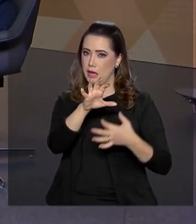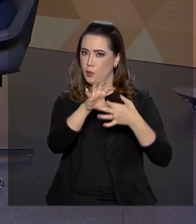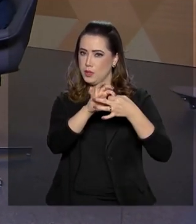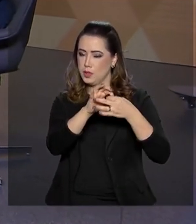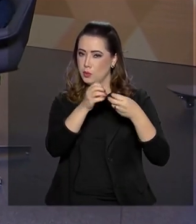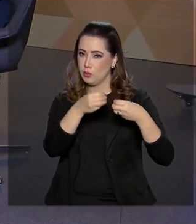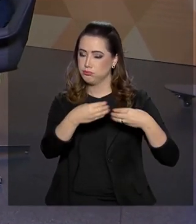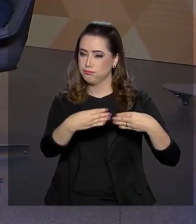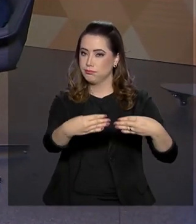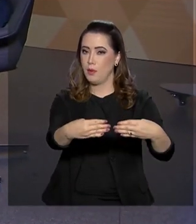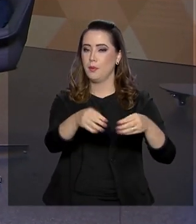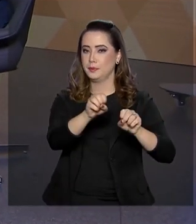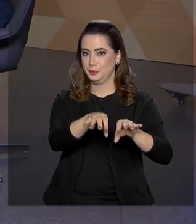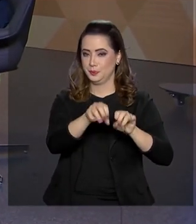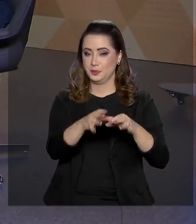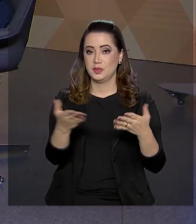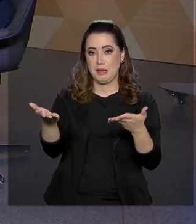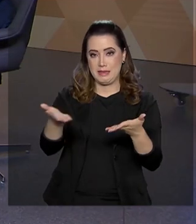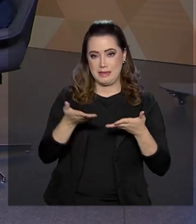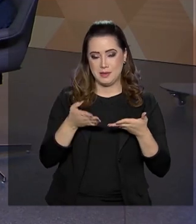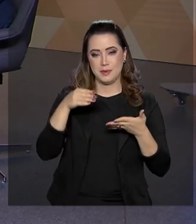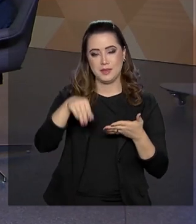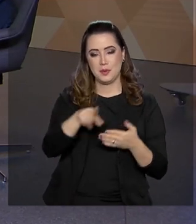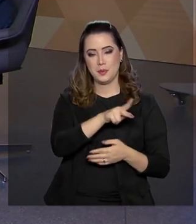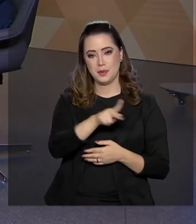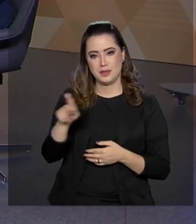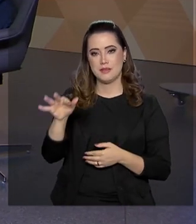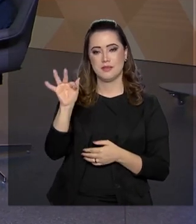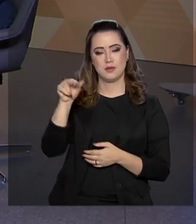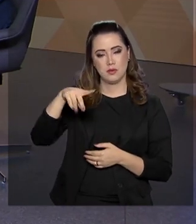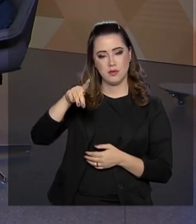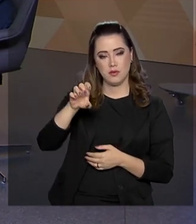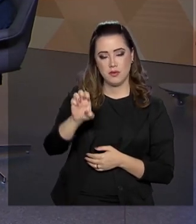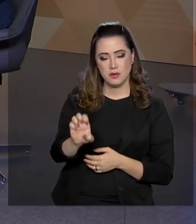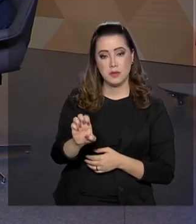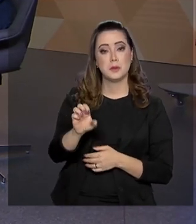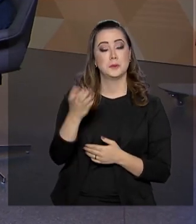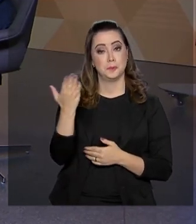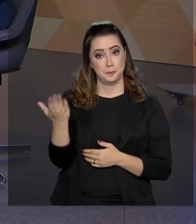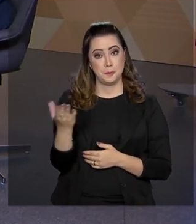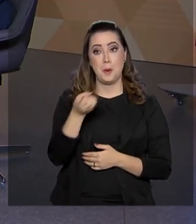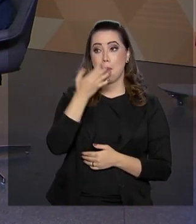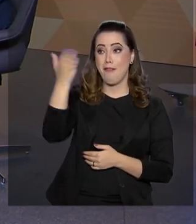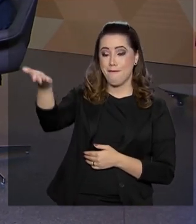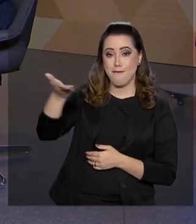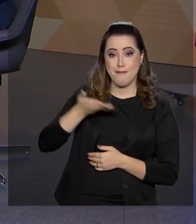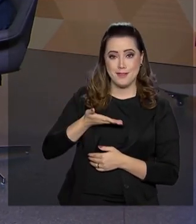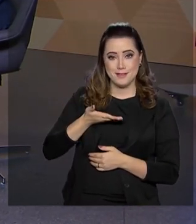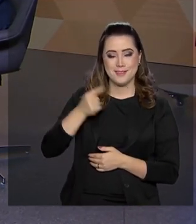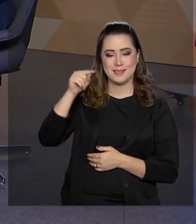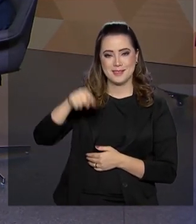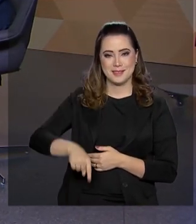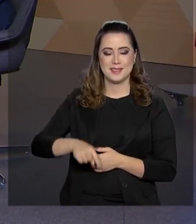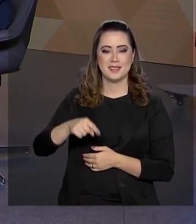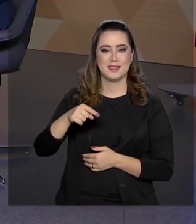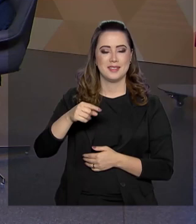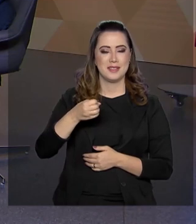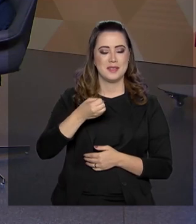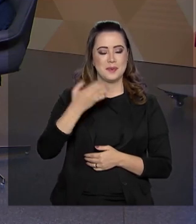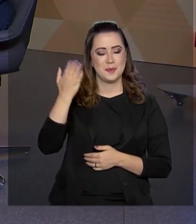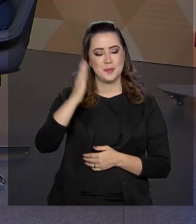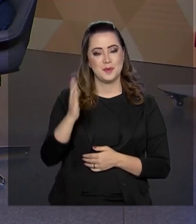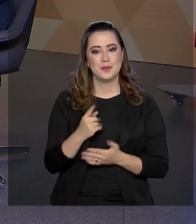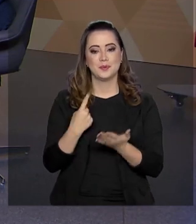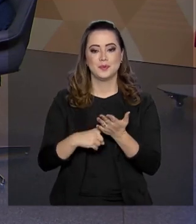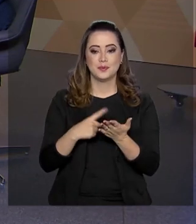presidente do FNDE, Carlos Alberto Decotelli. Seja muito bem-vindo aqui ao Brasil em Pauta. Muito obrigado,